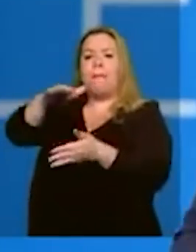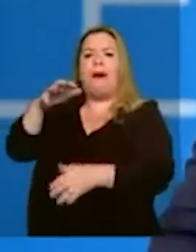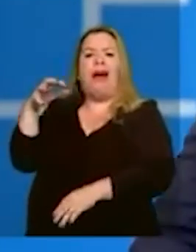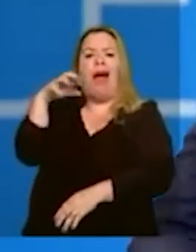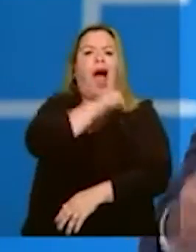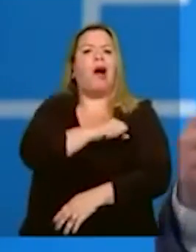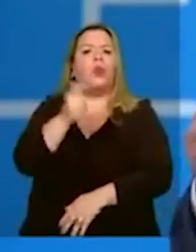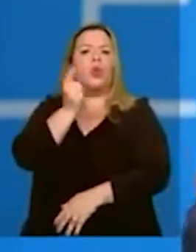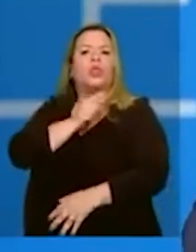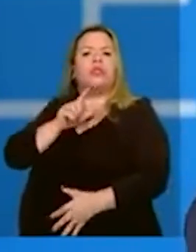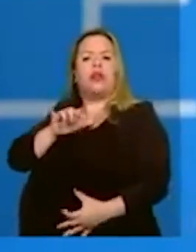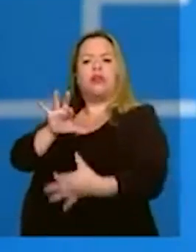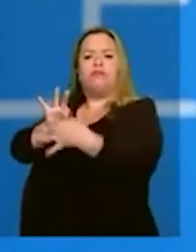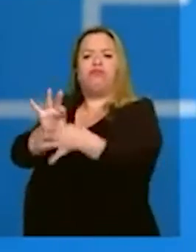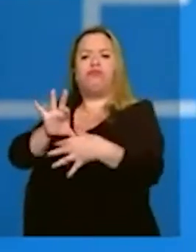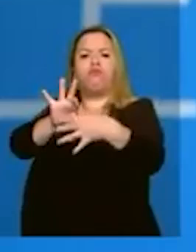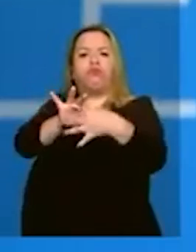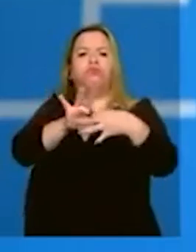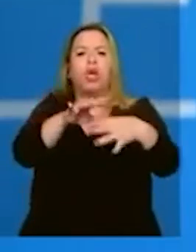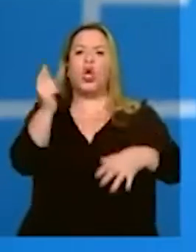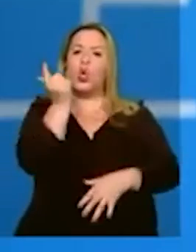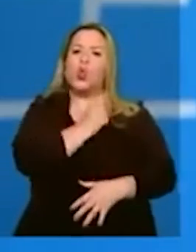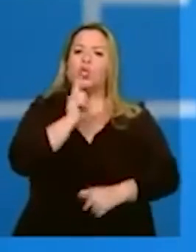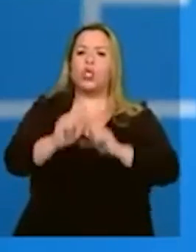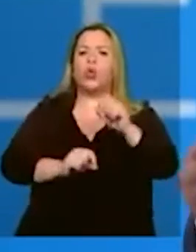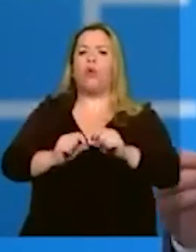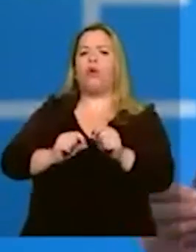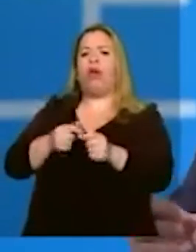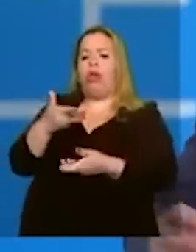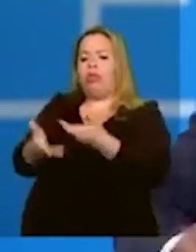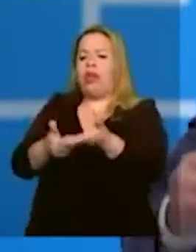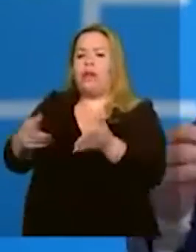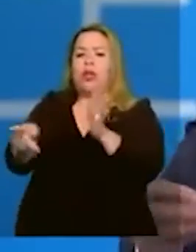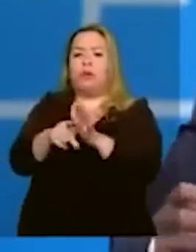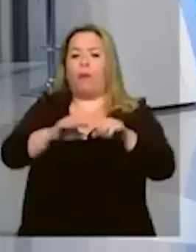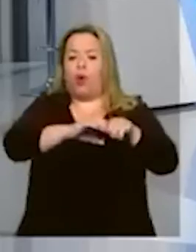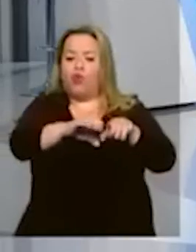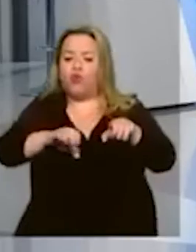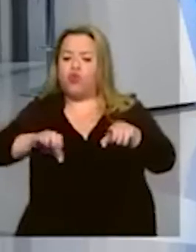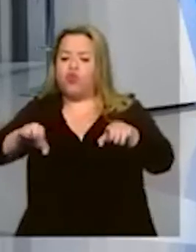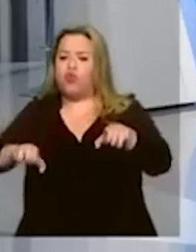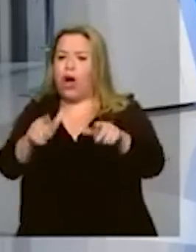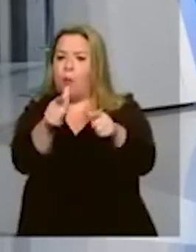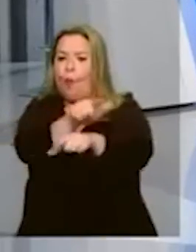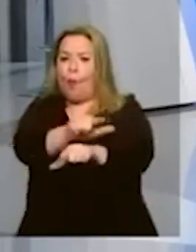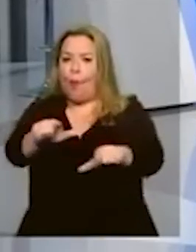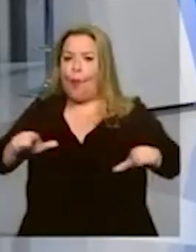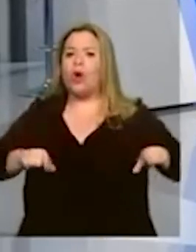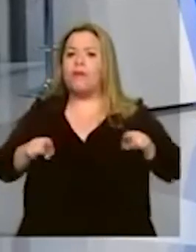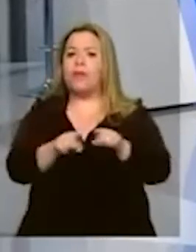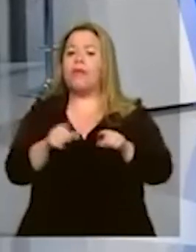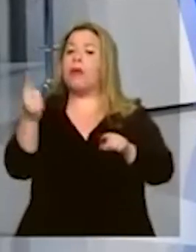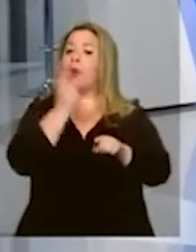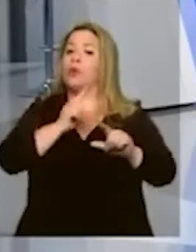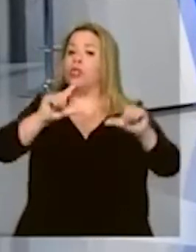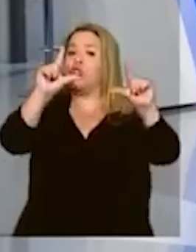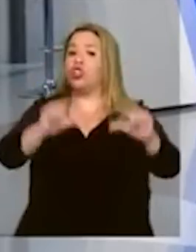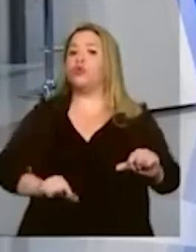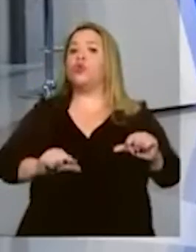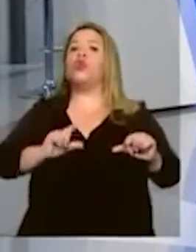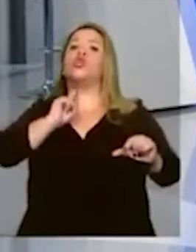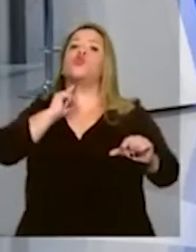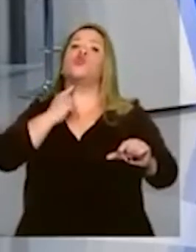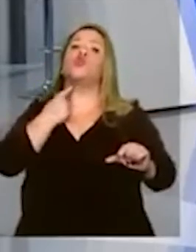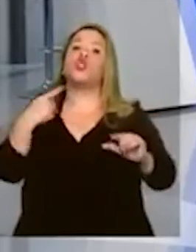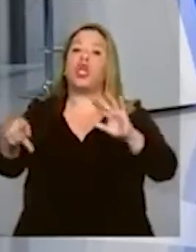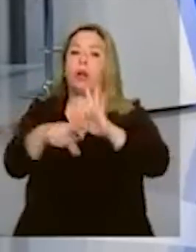ligações, mais coleta, tratamento de esgoto, mais rede interceptora, coletora, estações de tratamento de esgoto para diminuir a mancha do Tietê e do